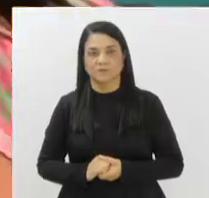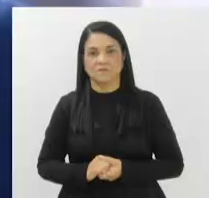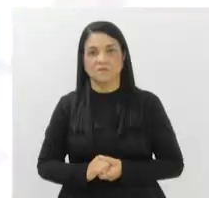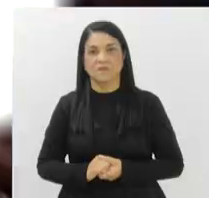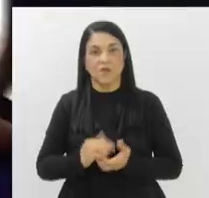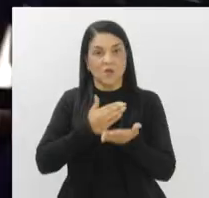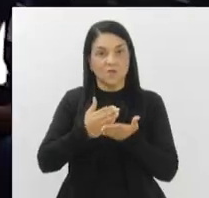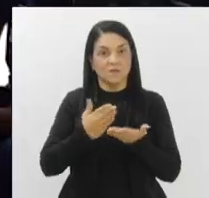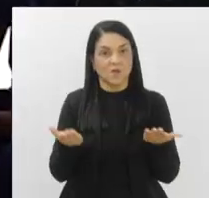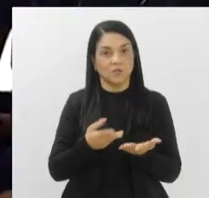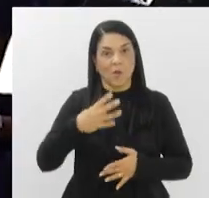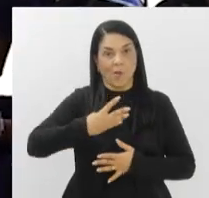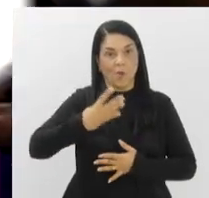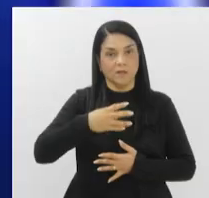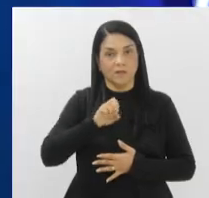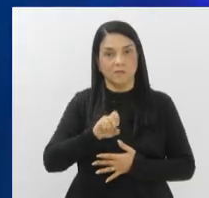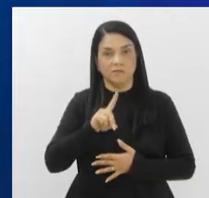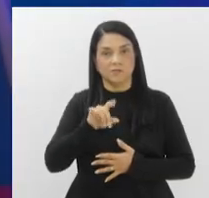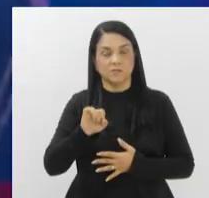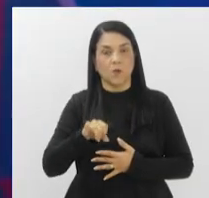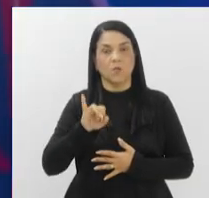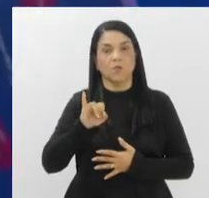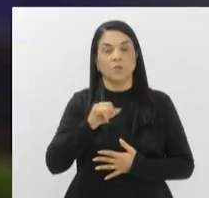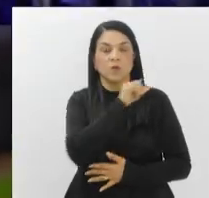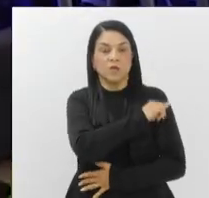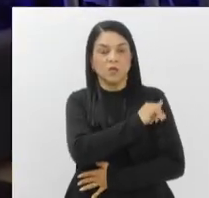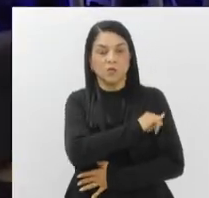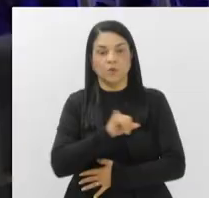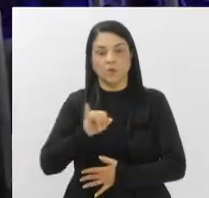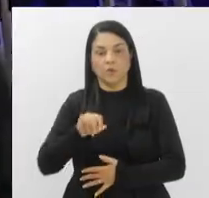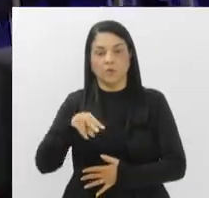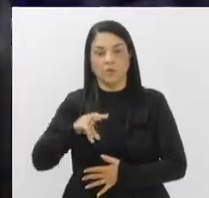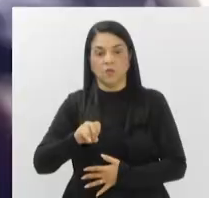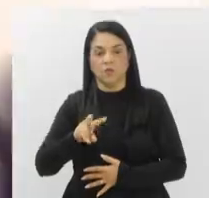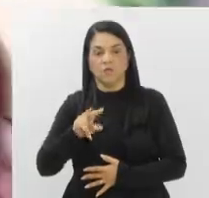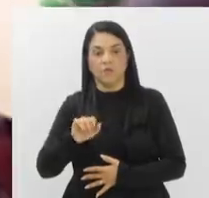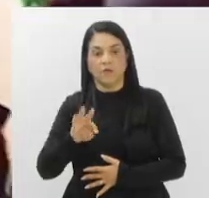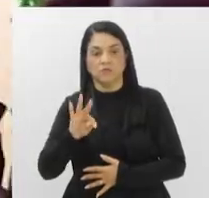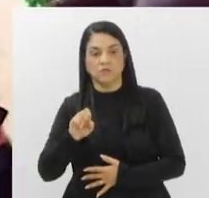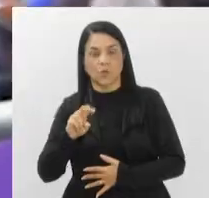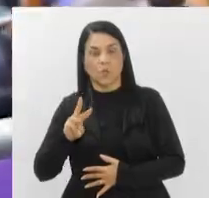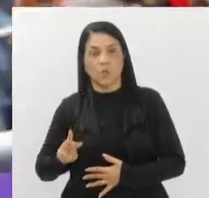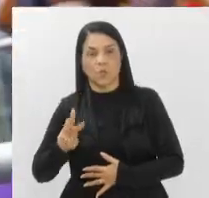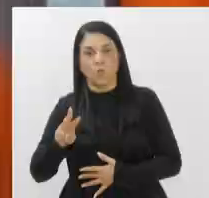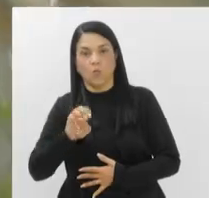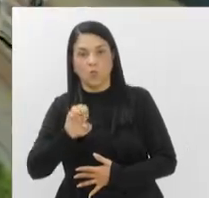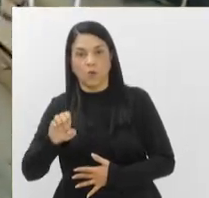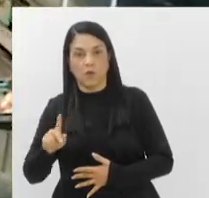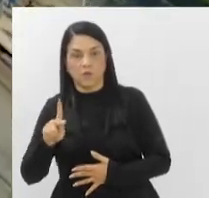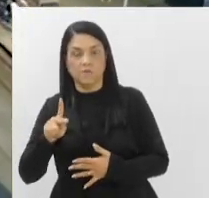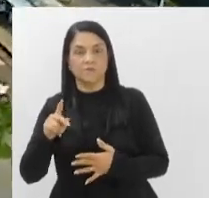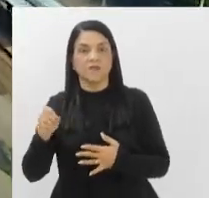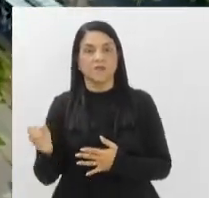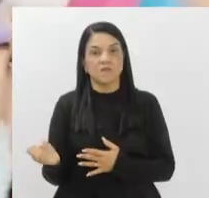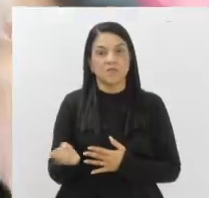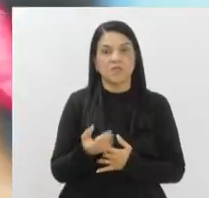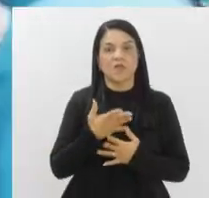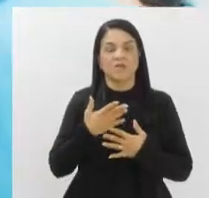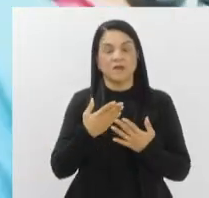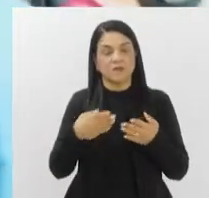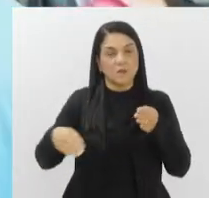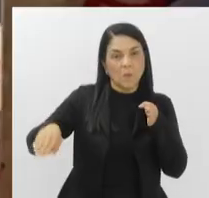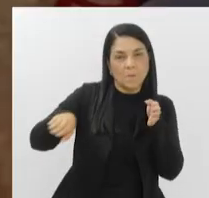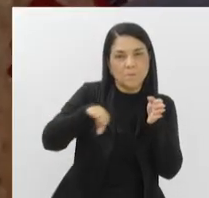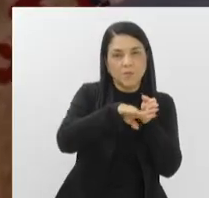Começa hoje a quarta edição do Rio Innovation Week, maior conferência global de tecnologia e inovação no Pierre Mauá, na zona